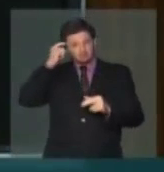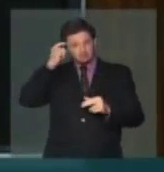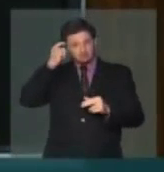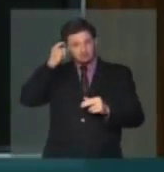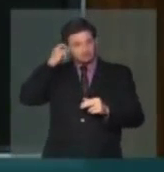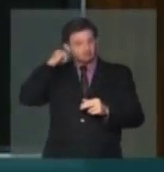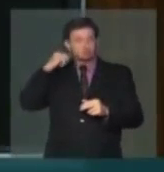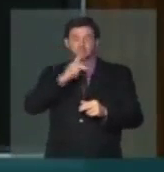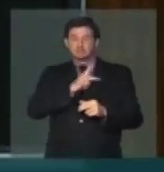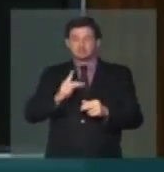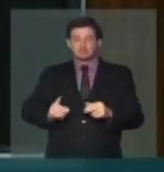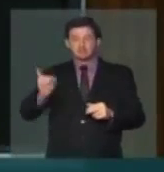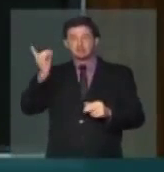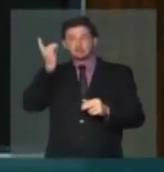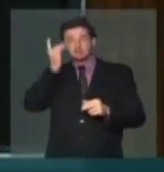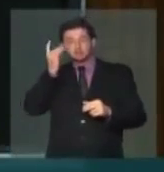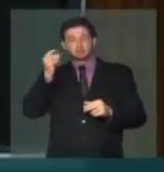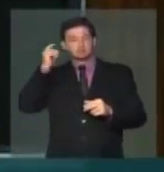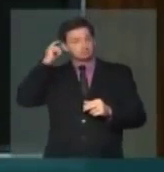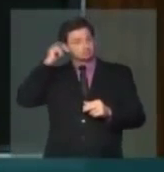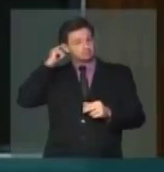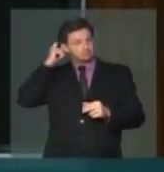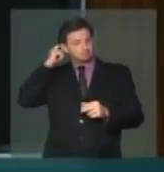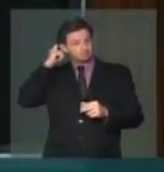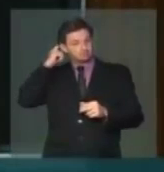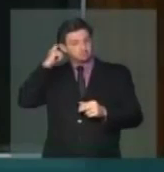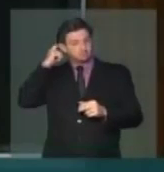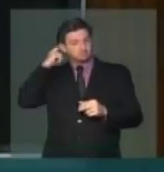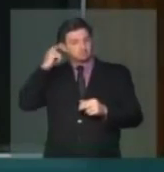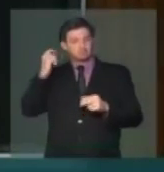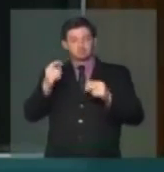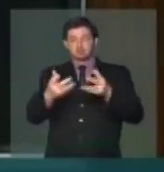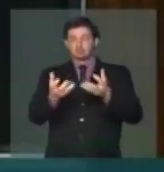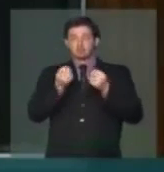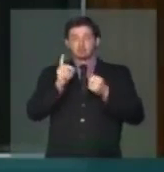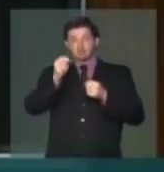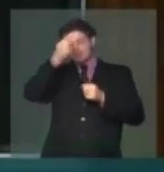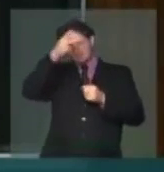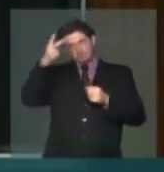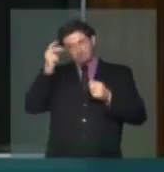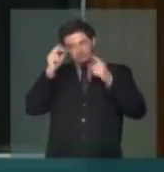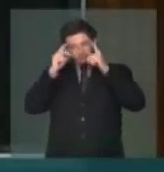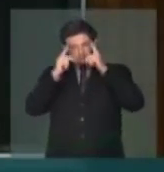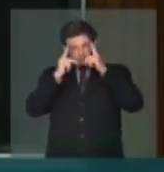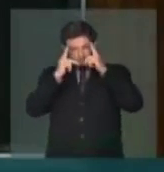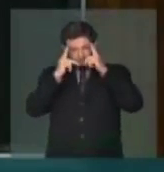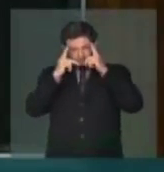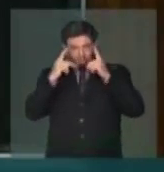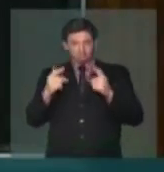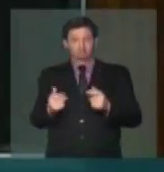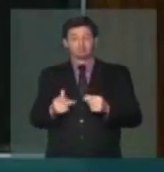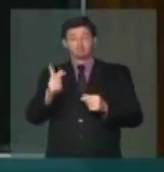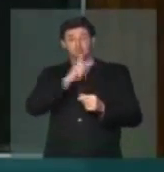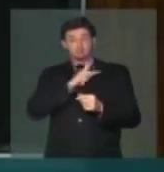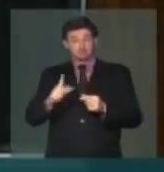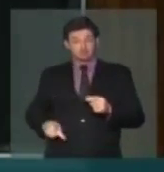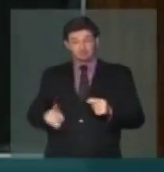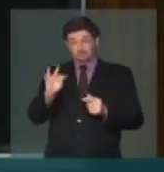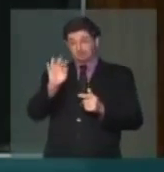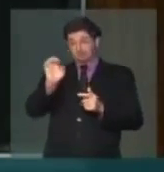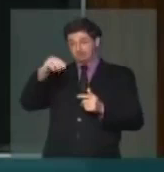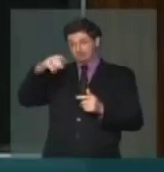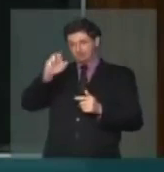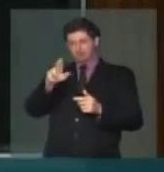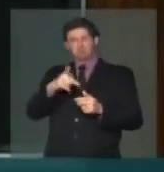a presidência da República do Brasil não recebeu os prefeitos. O presidente Michel Temer tem